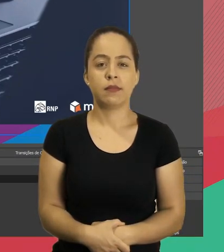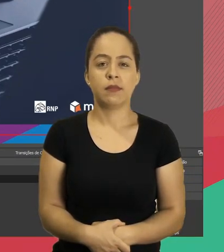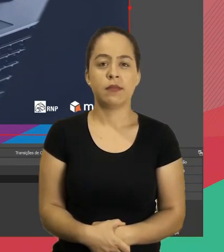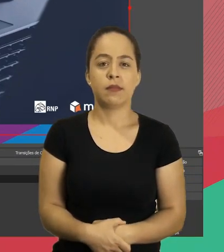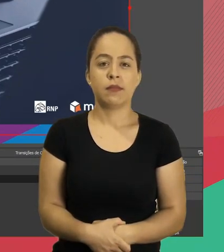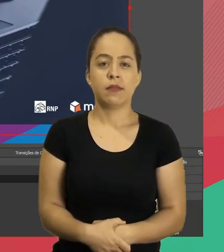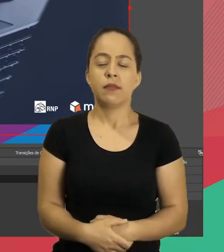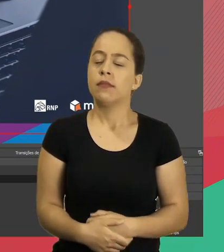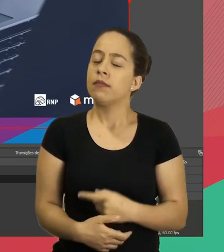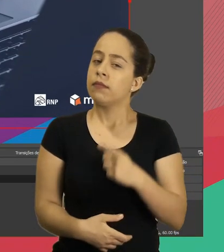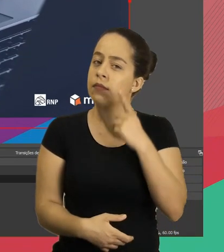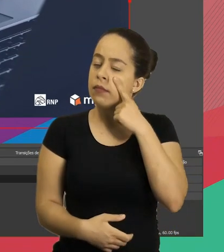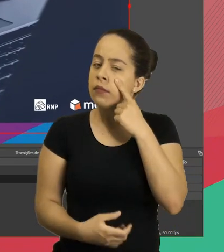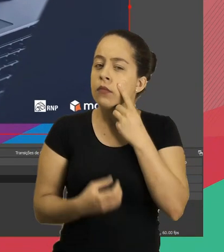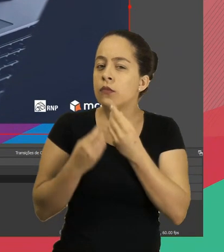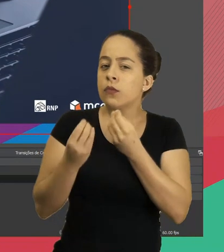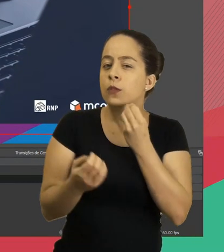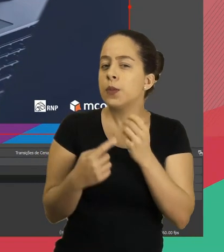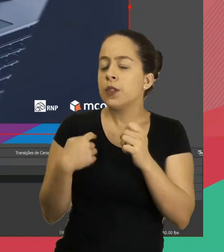Olha ficou assim ó.